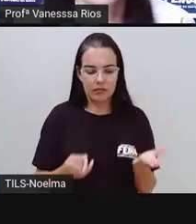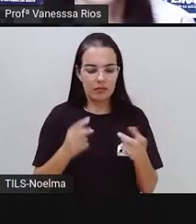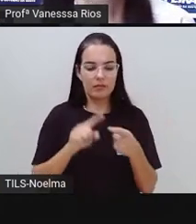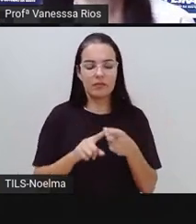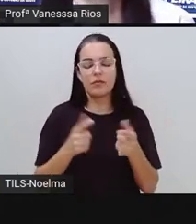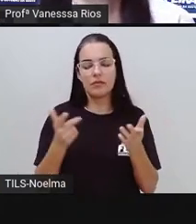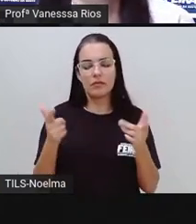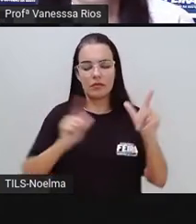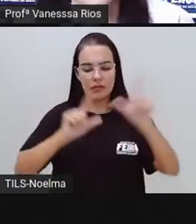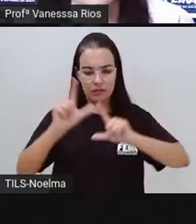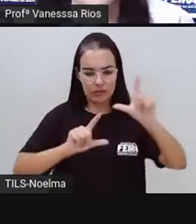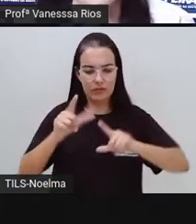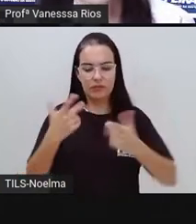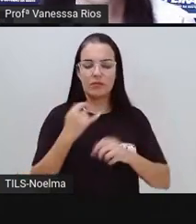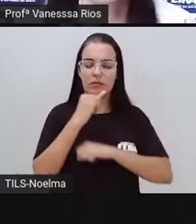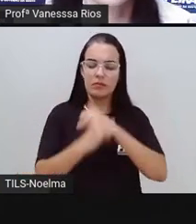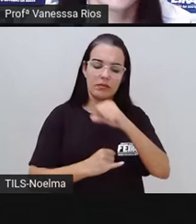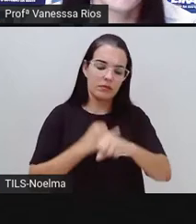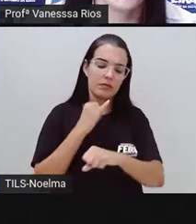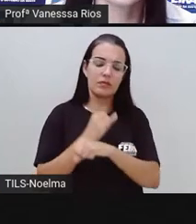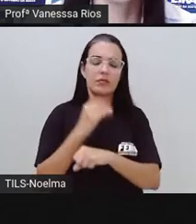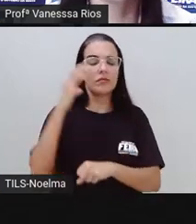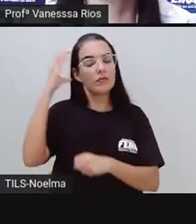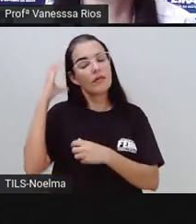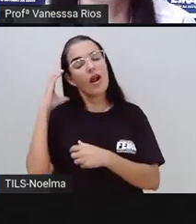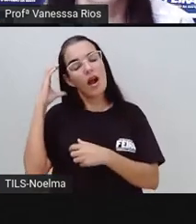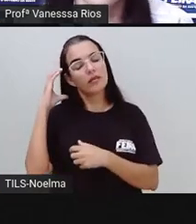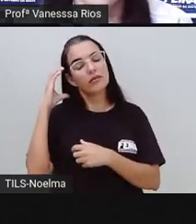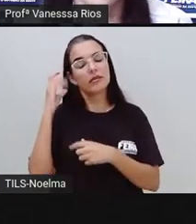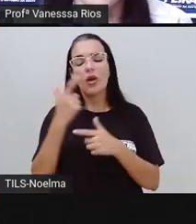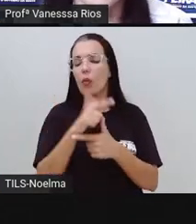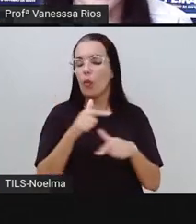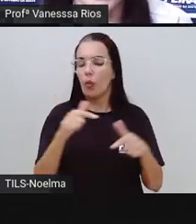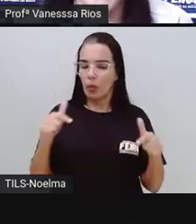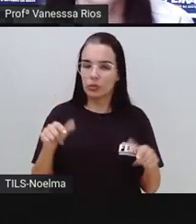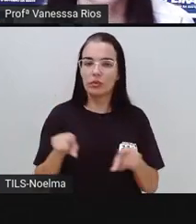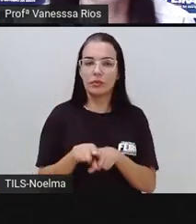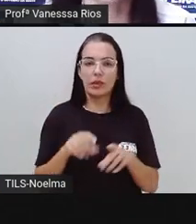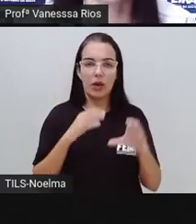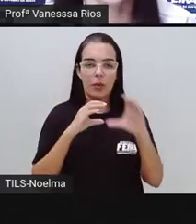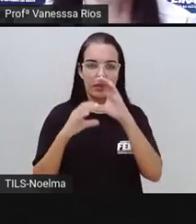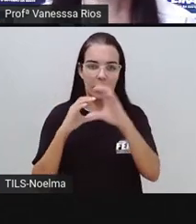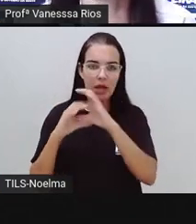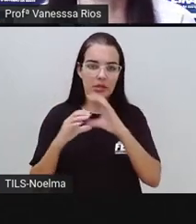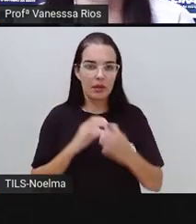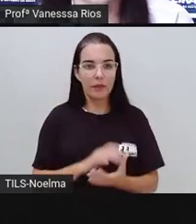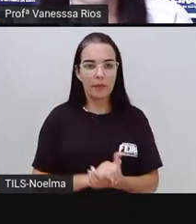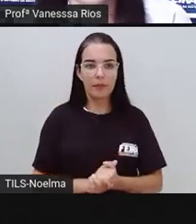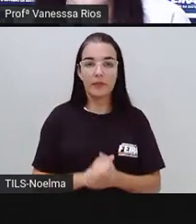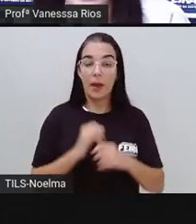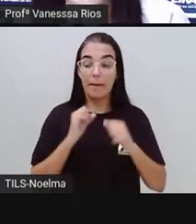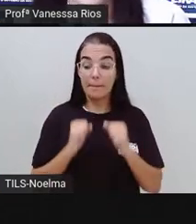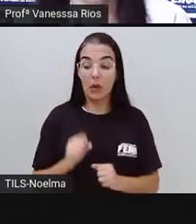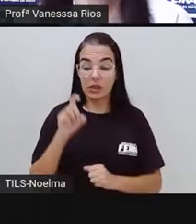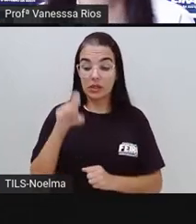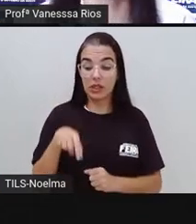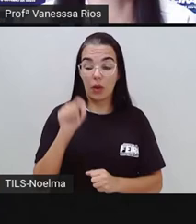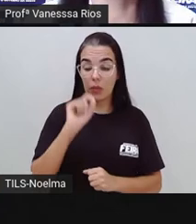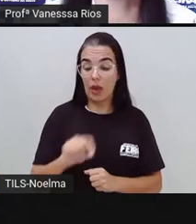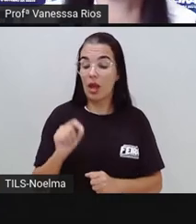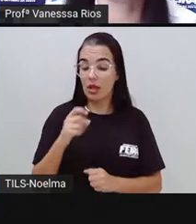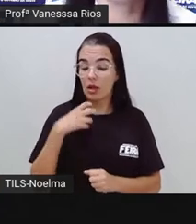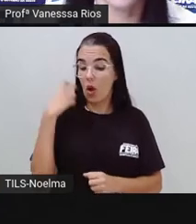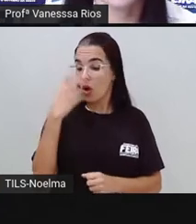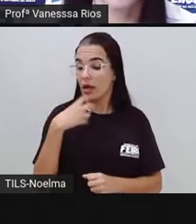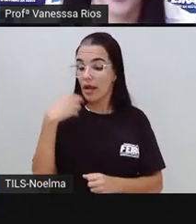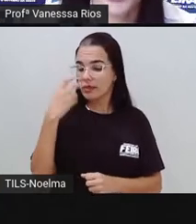televisão, internet, rádio, dentre outros. A entrevista, ela pode ser oralizada ou pode